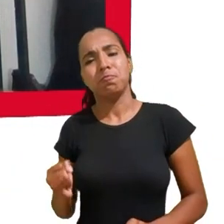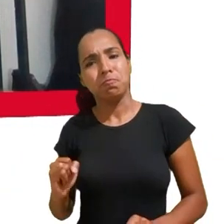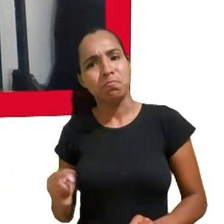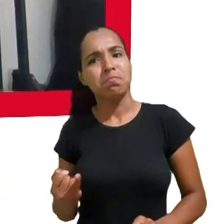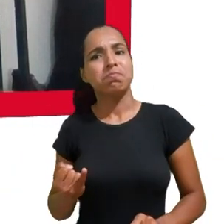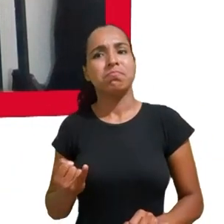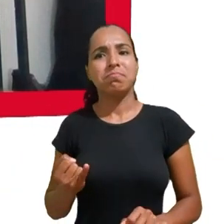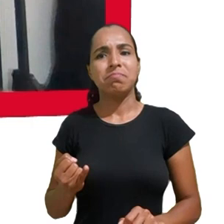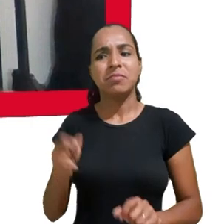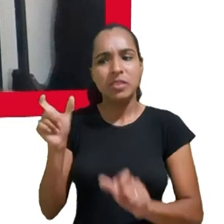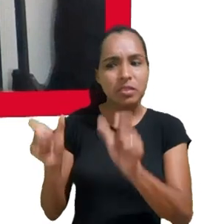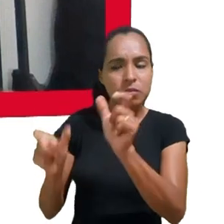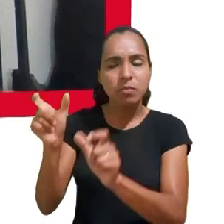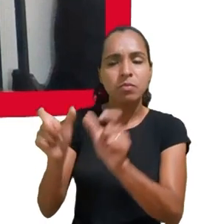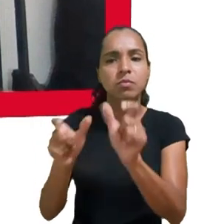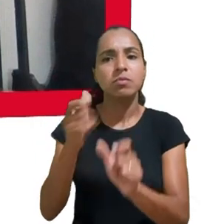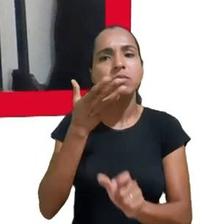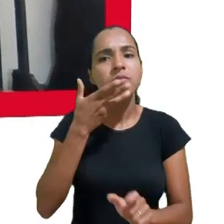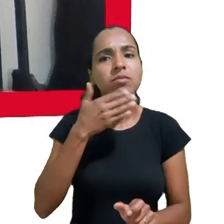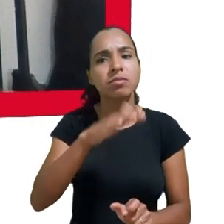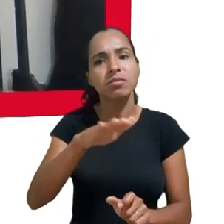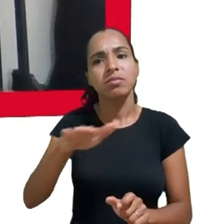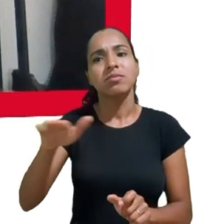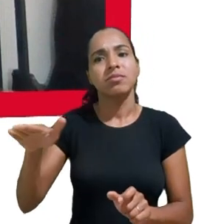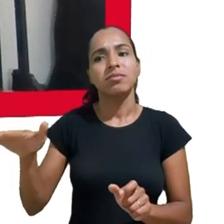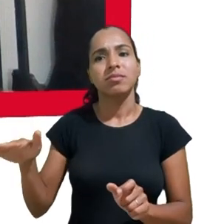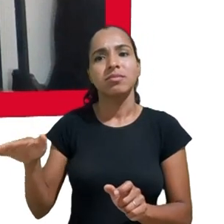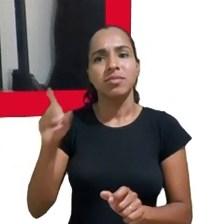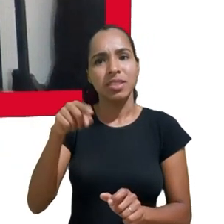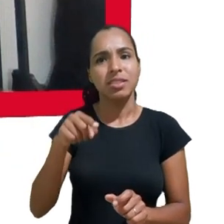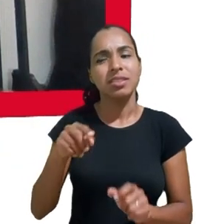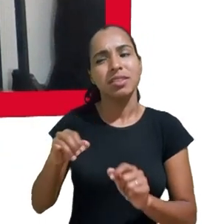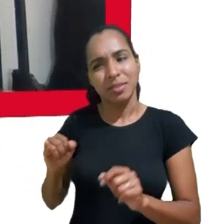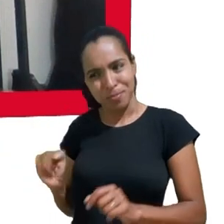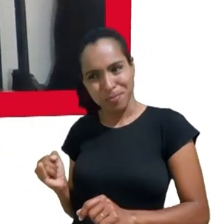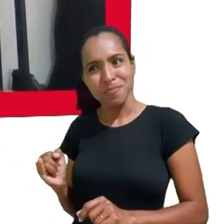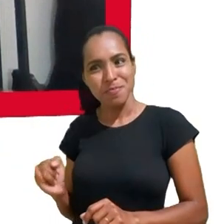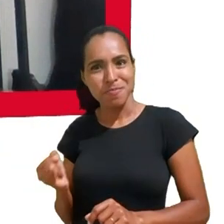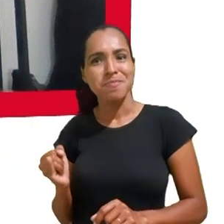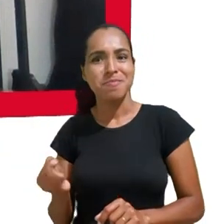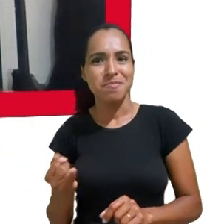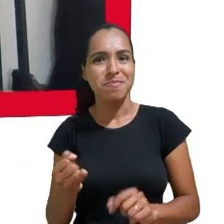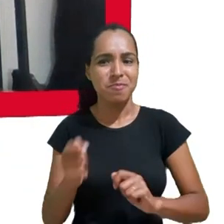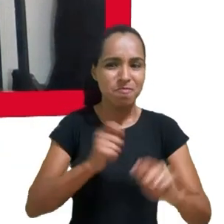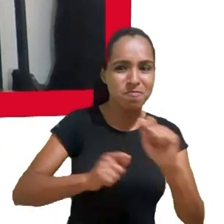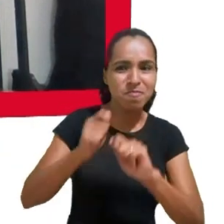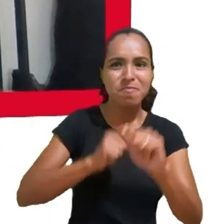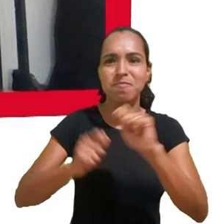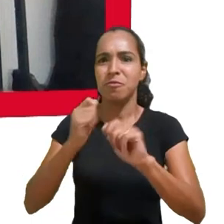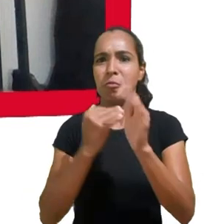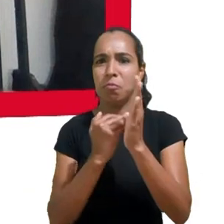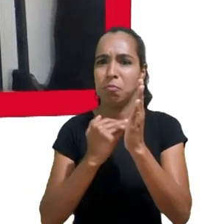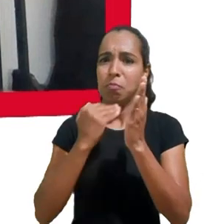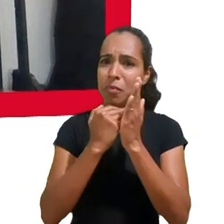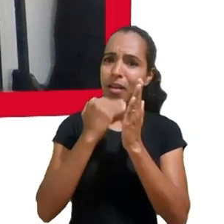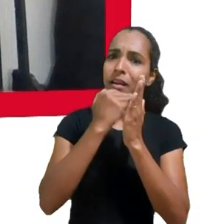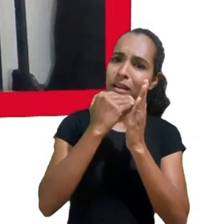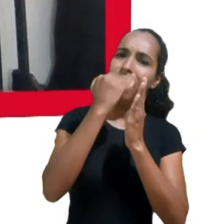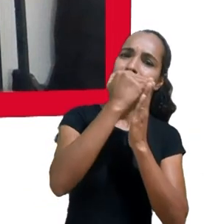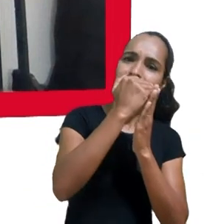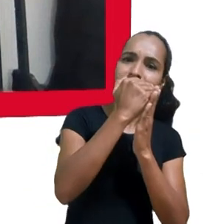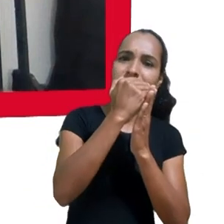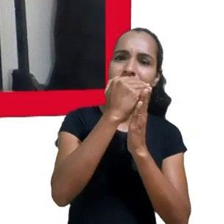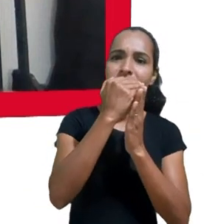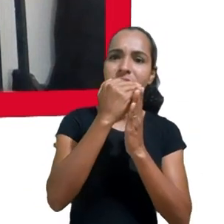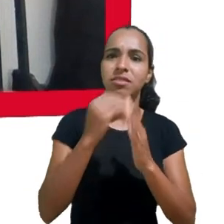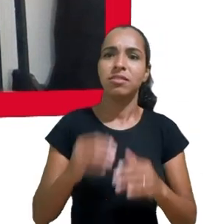catalogá-las e clusterizar-las e explorar comercialmente num nível muito mais imperceptível. Então, a própria pesquisa